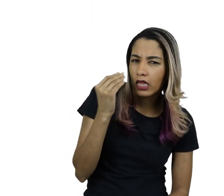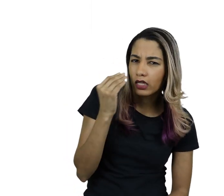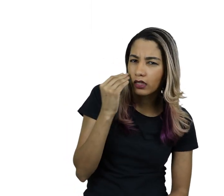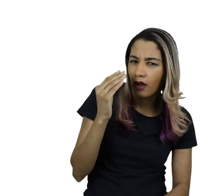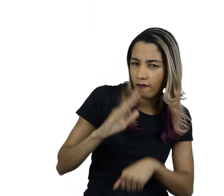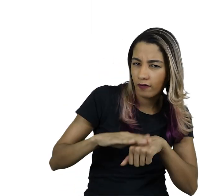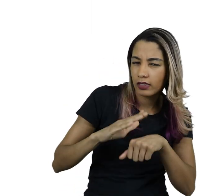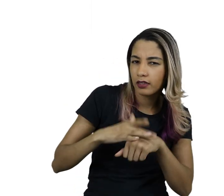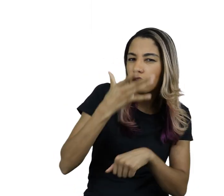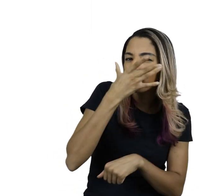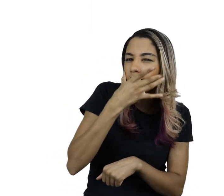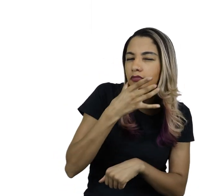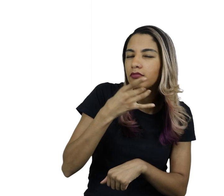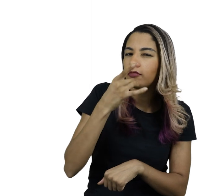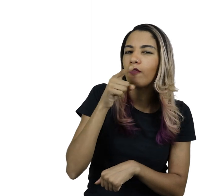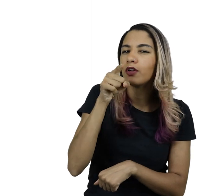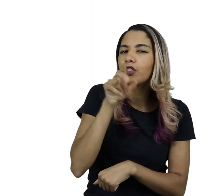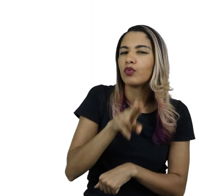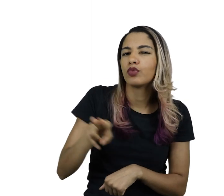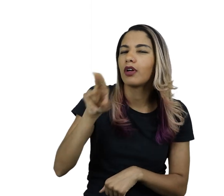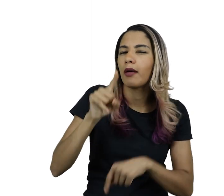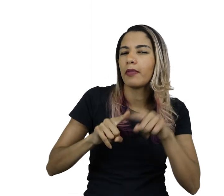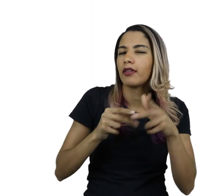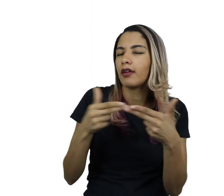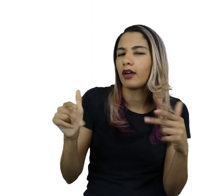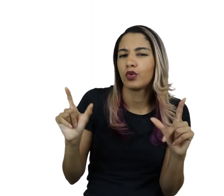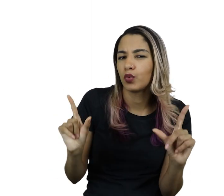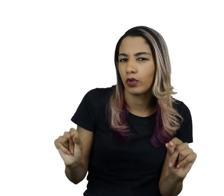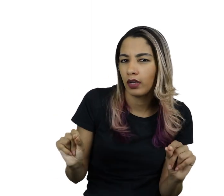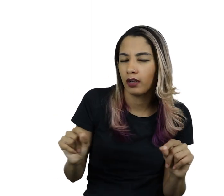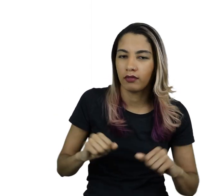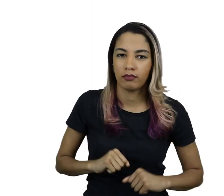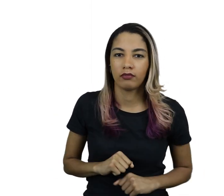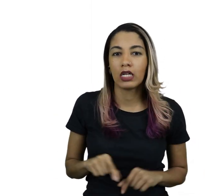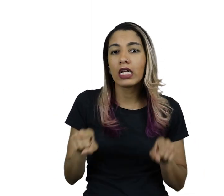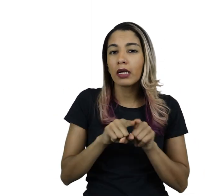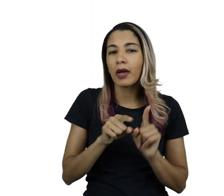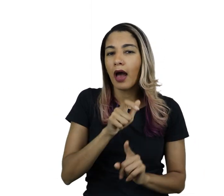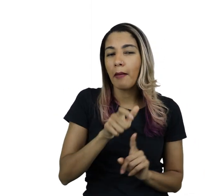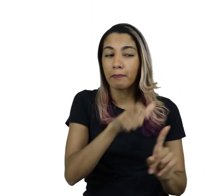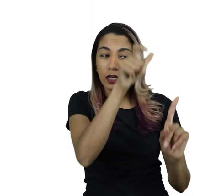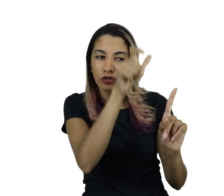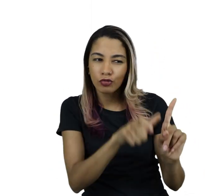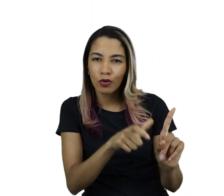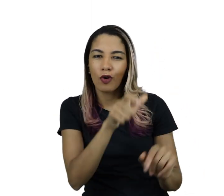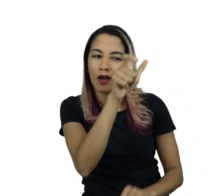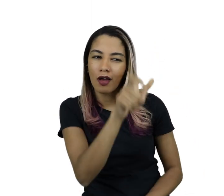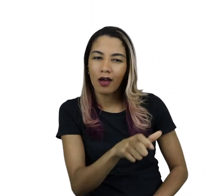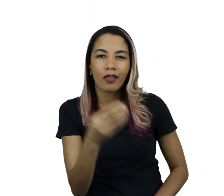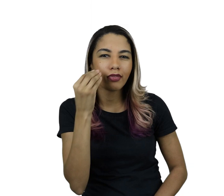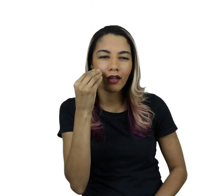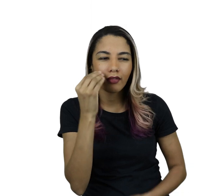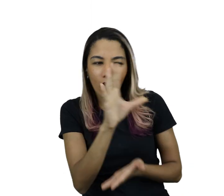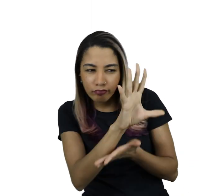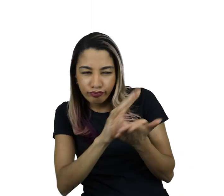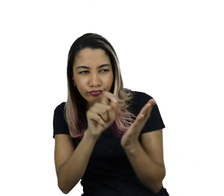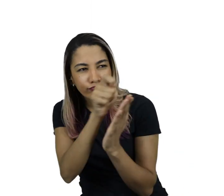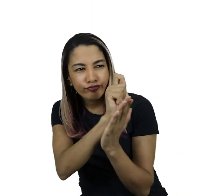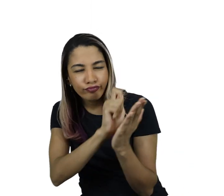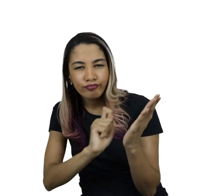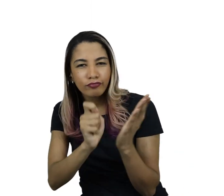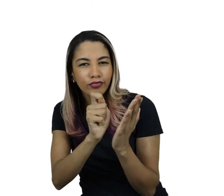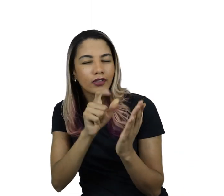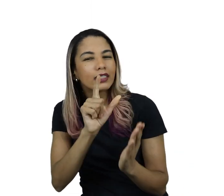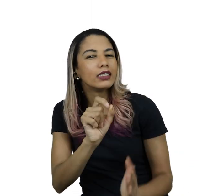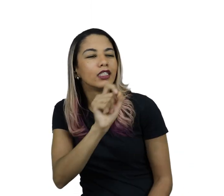utilizaria para construir um retrato? Quem você escolheria como inspiração para fazer esse retrato?